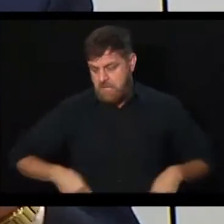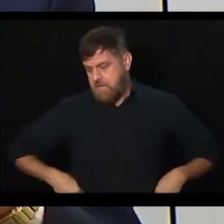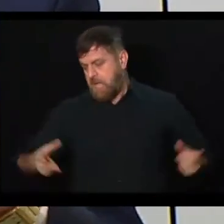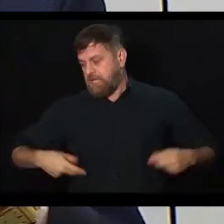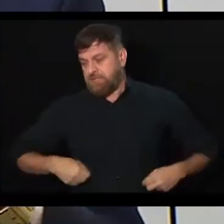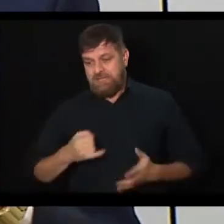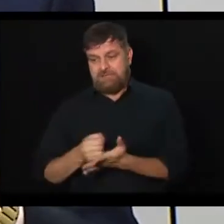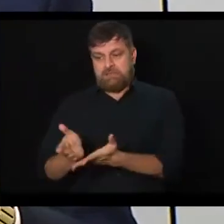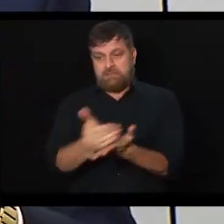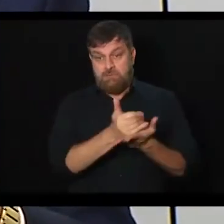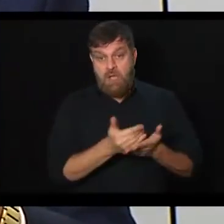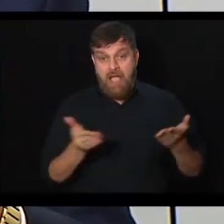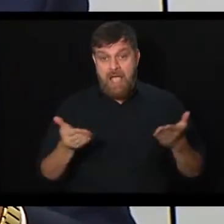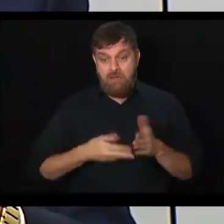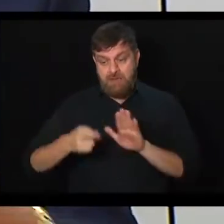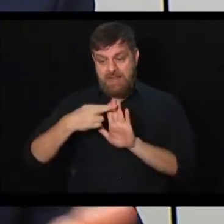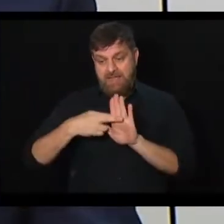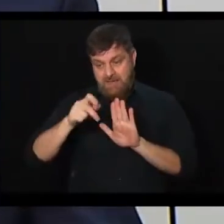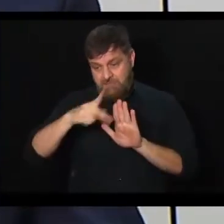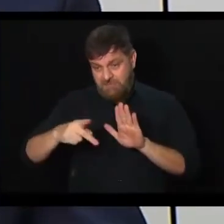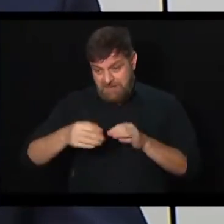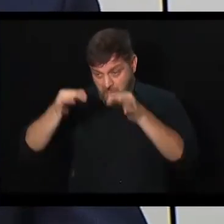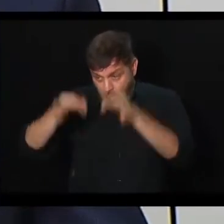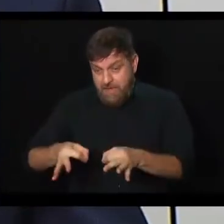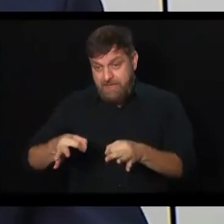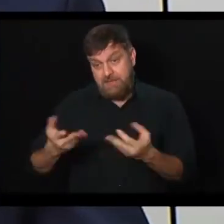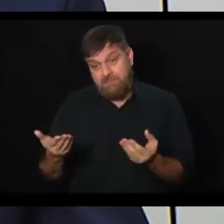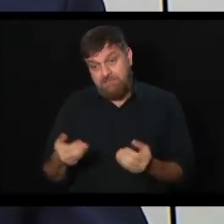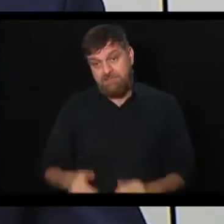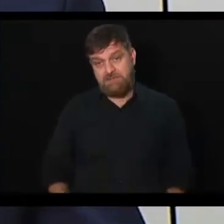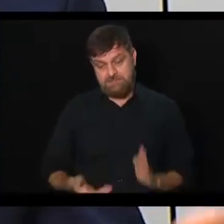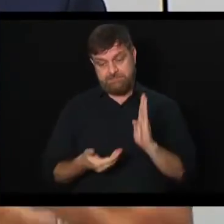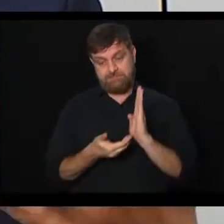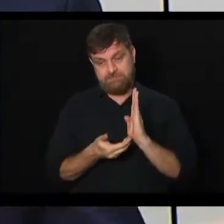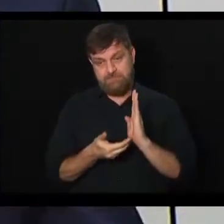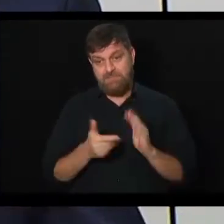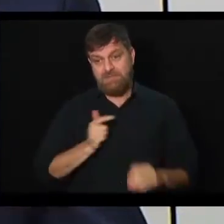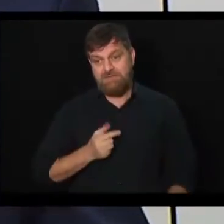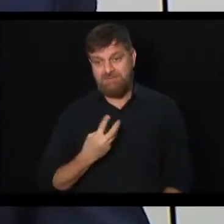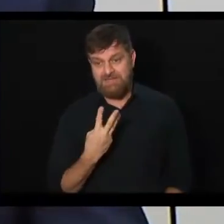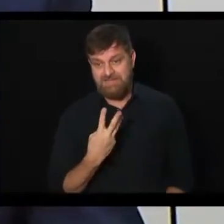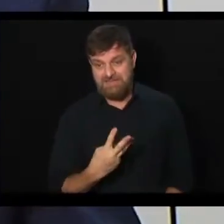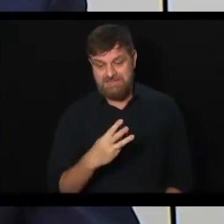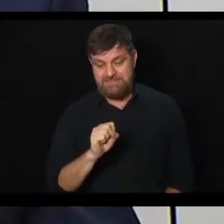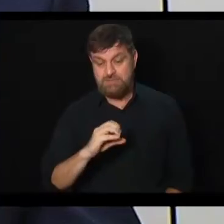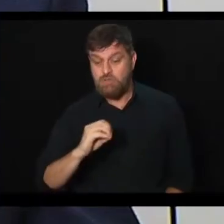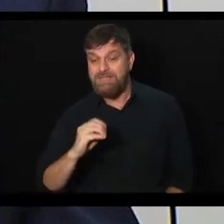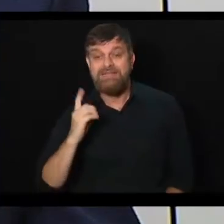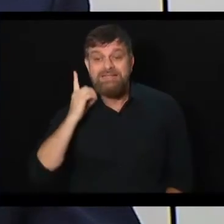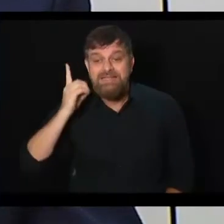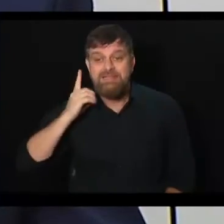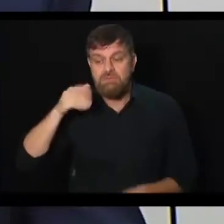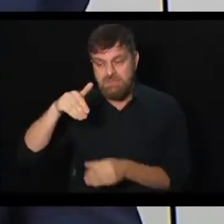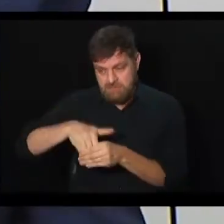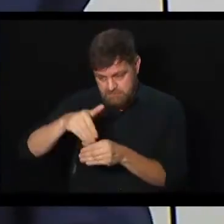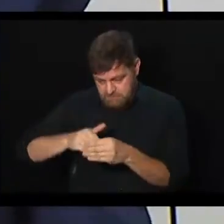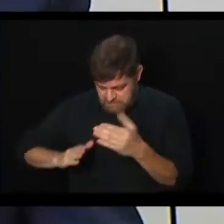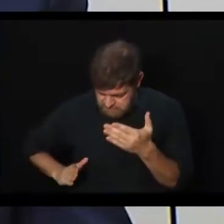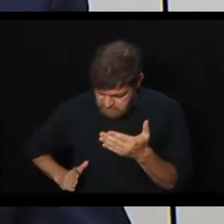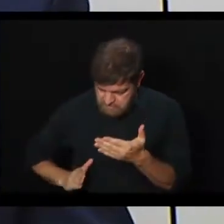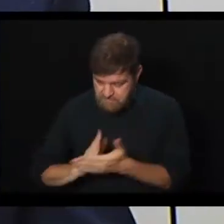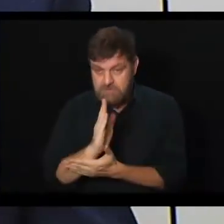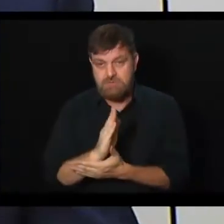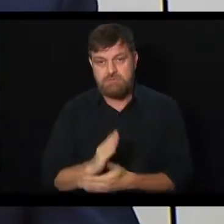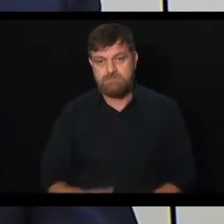Essa reforma da Previdência, se não é ideal, ela foi aprovada por quase 380 congressistas, três